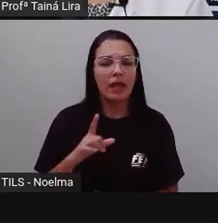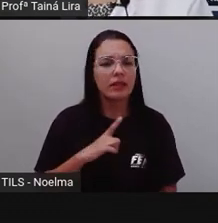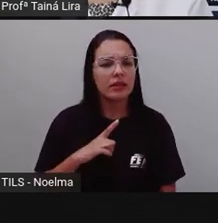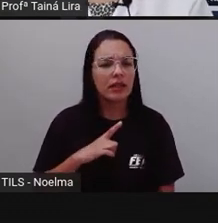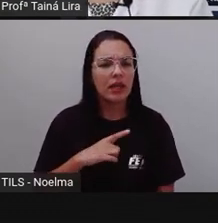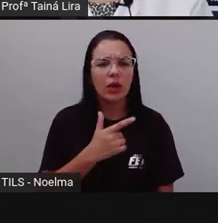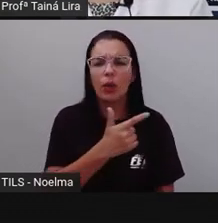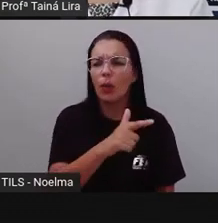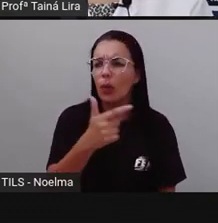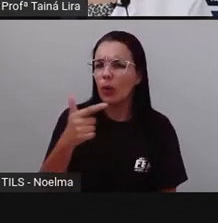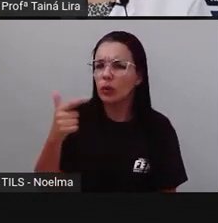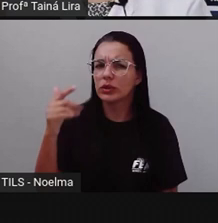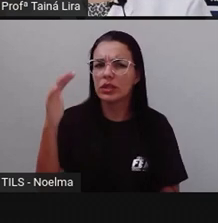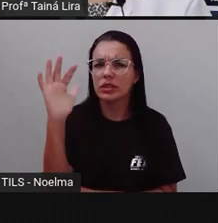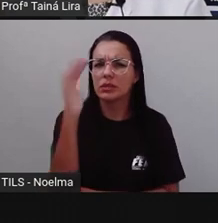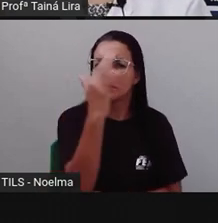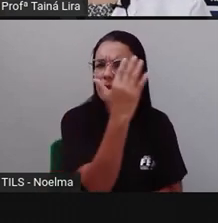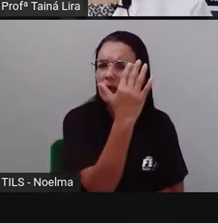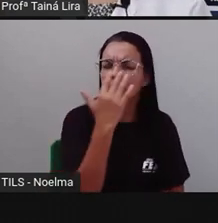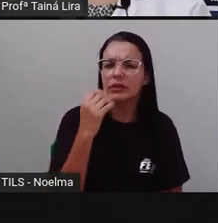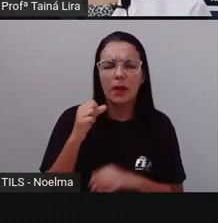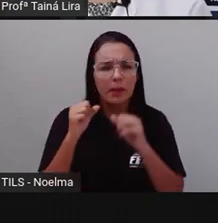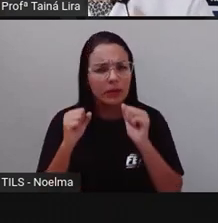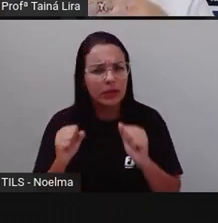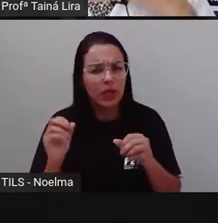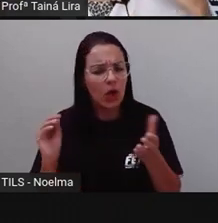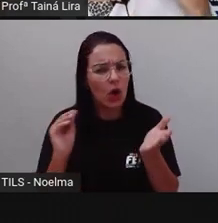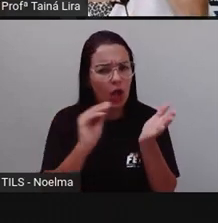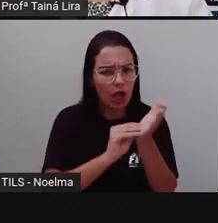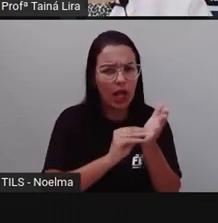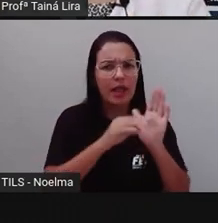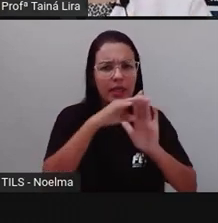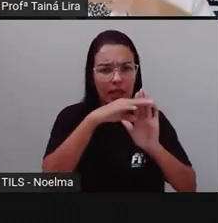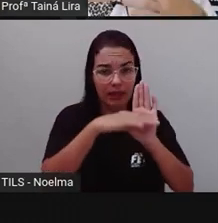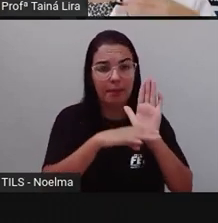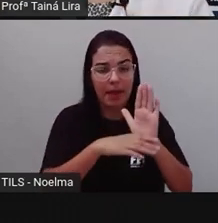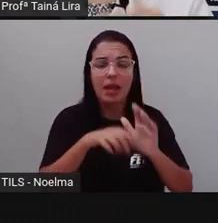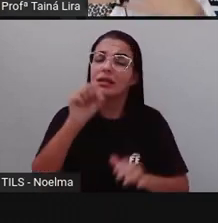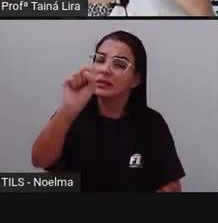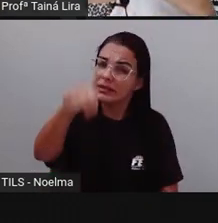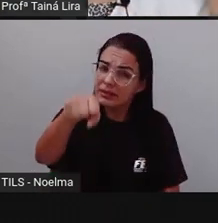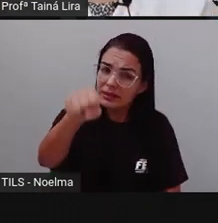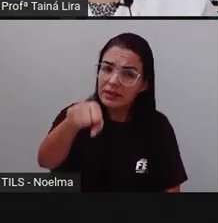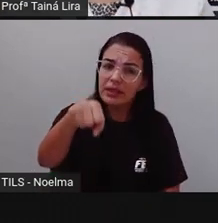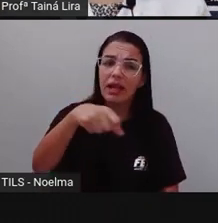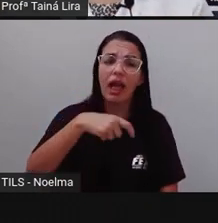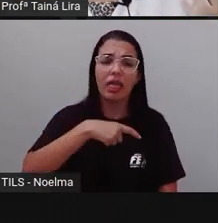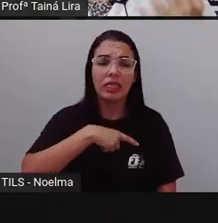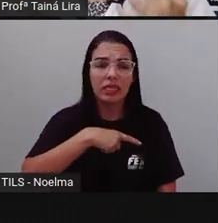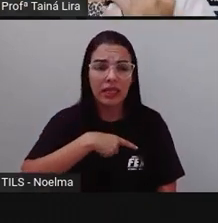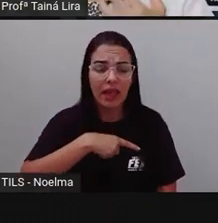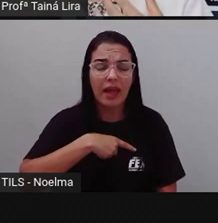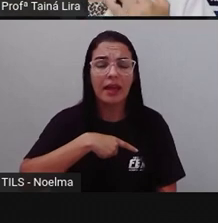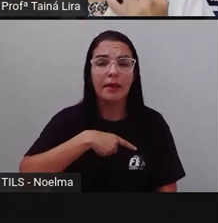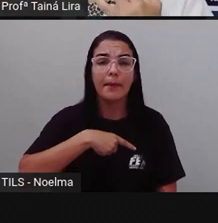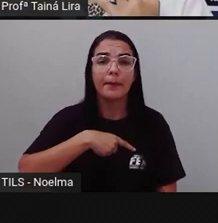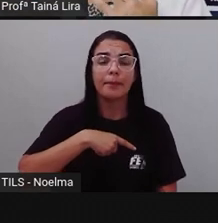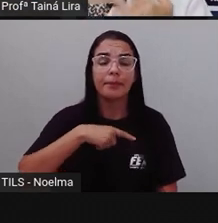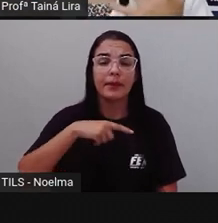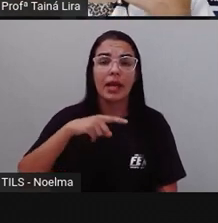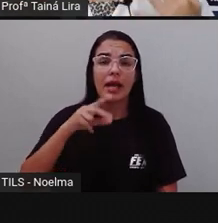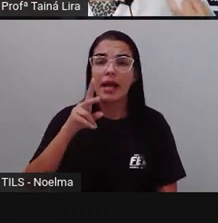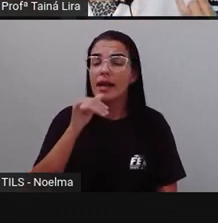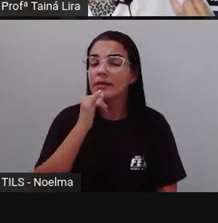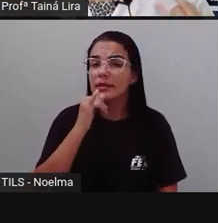que nós poderíamos colocar aí nessa tabela, Existem outras plantas, Inclusive a Pró trouxe, Né? A Palmeira,